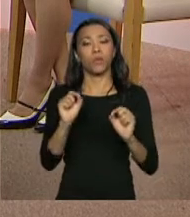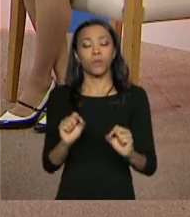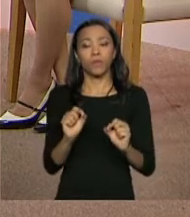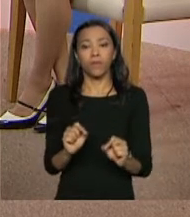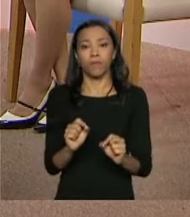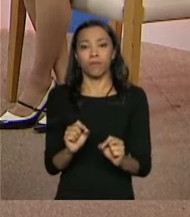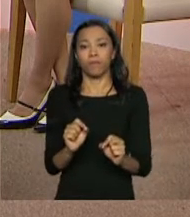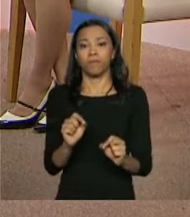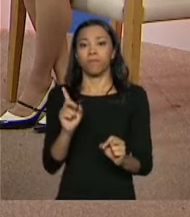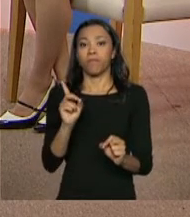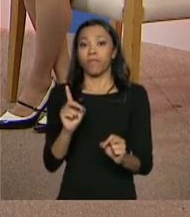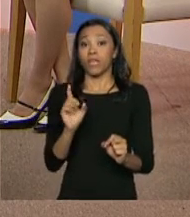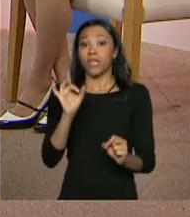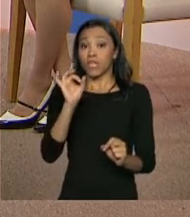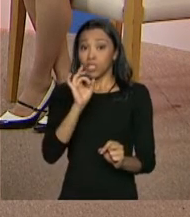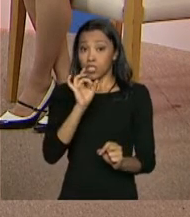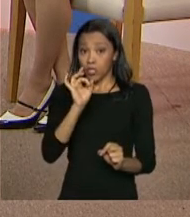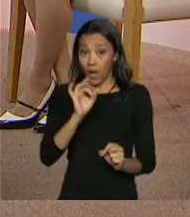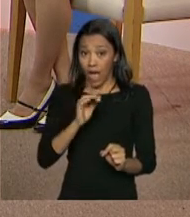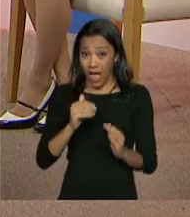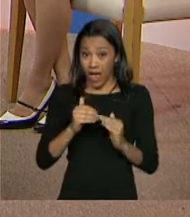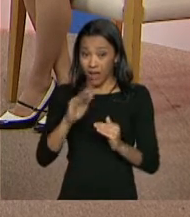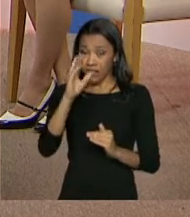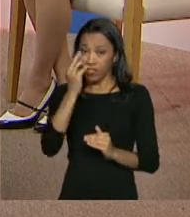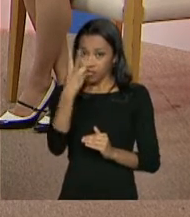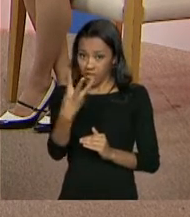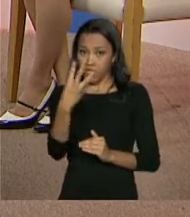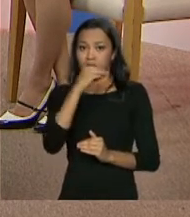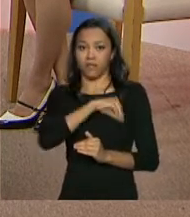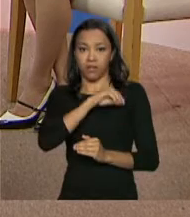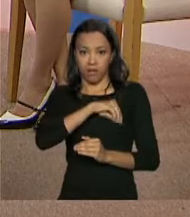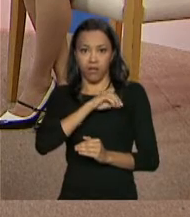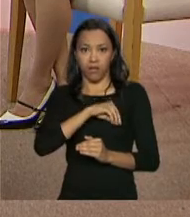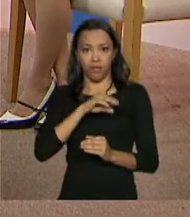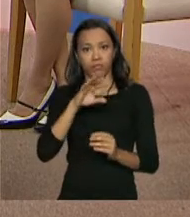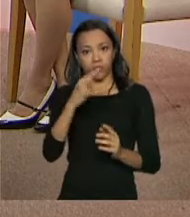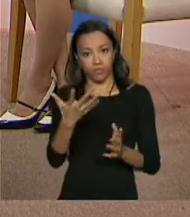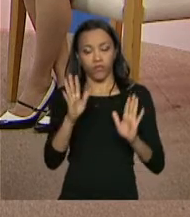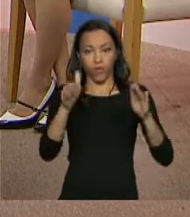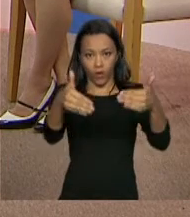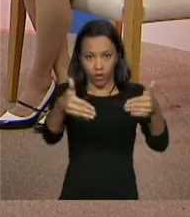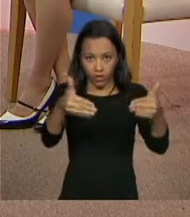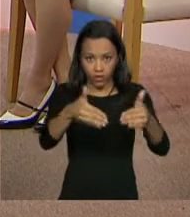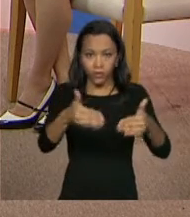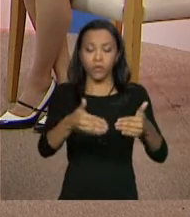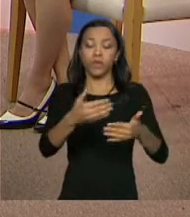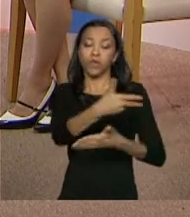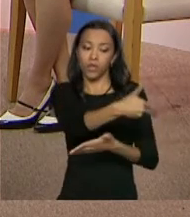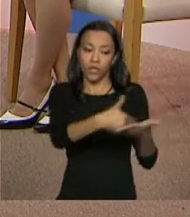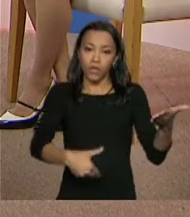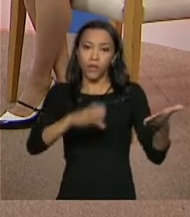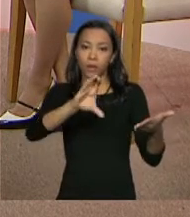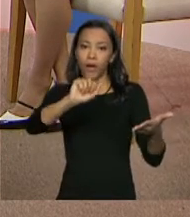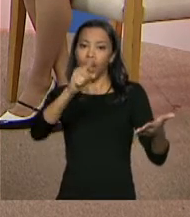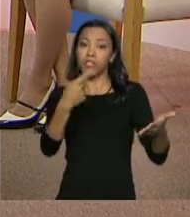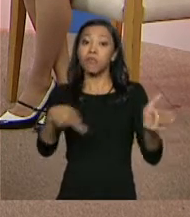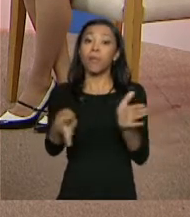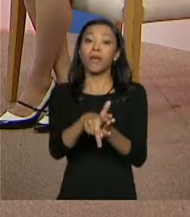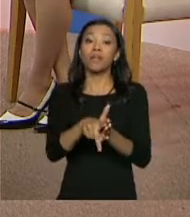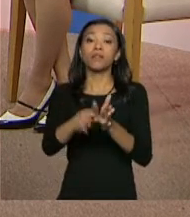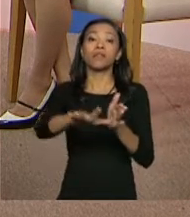uso, além de três salários mínimos do cadastro único, exceto a assistência social, que o cadastro é da própria assistência, né?